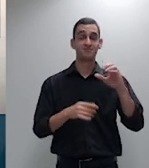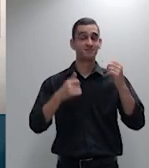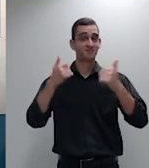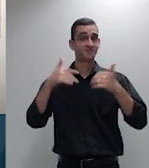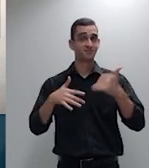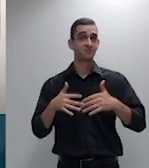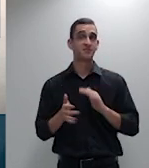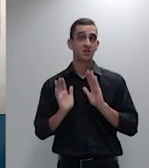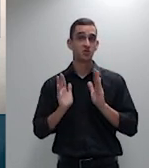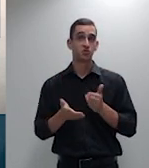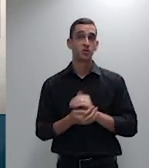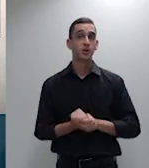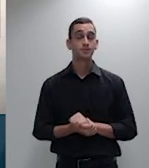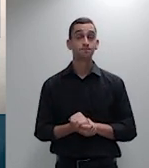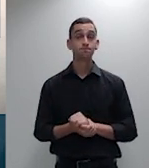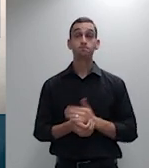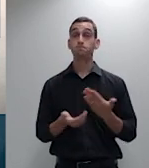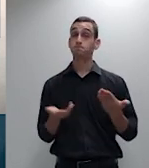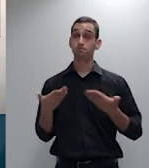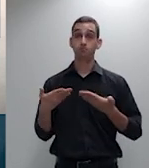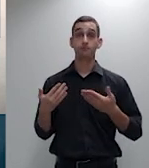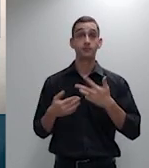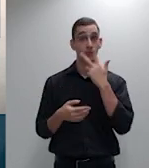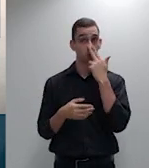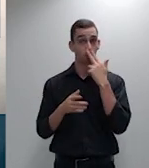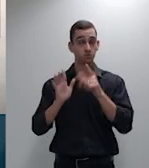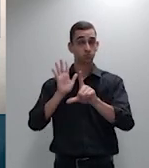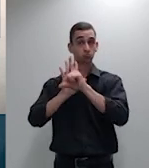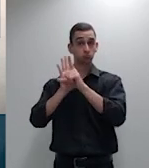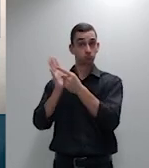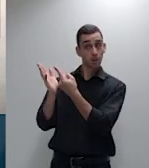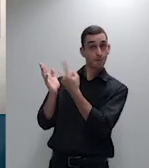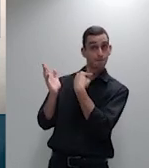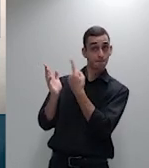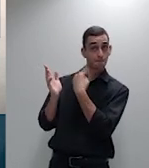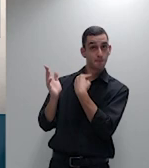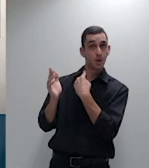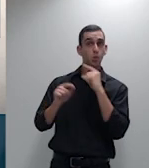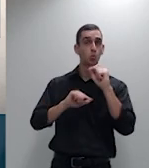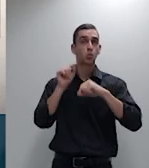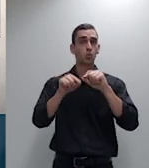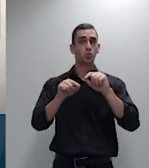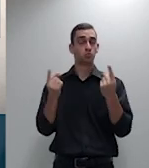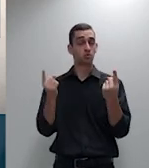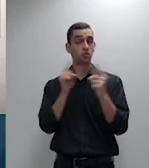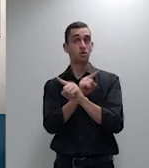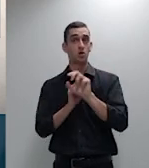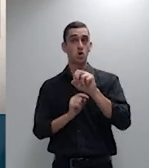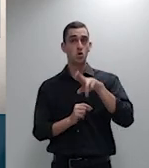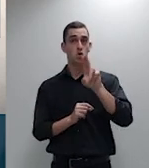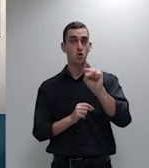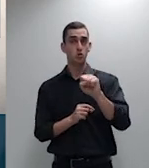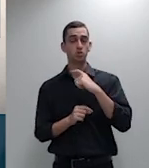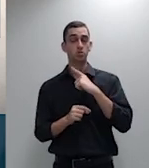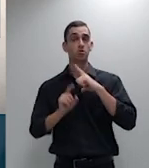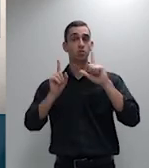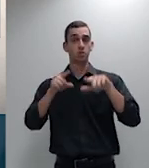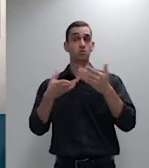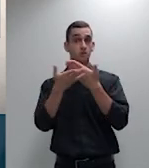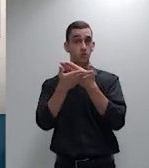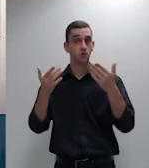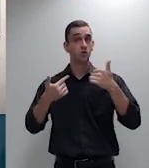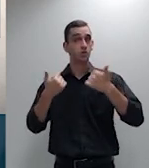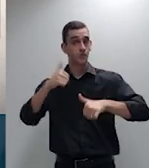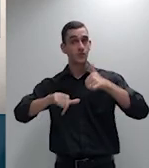conforme a legislação que a inversão seja objeto de avaliação pelo juiz do caso completo